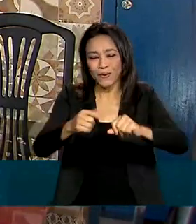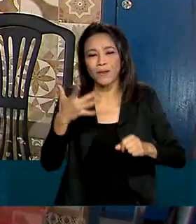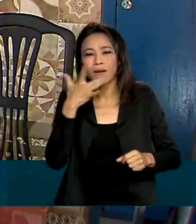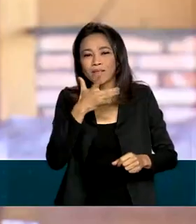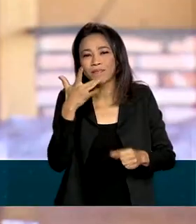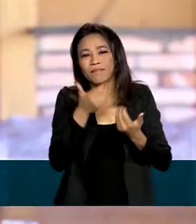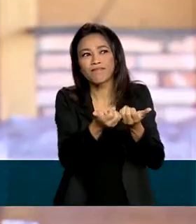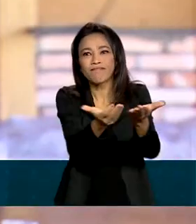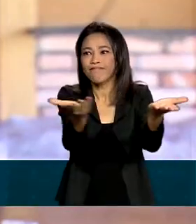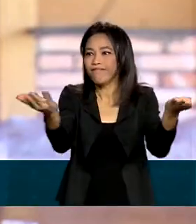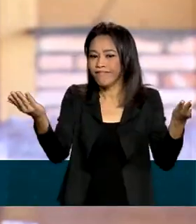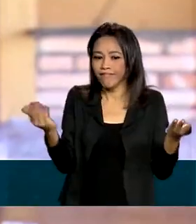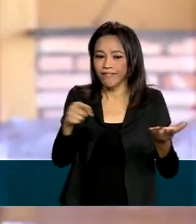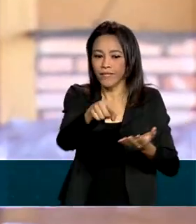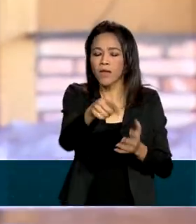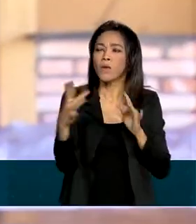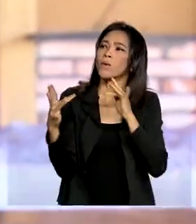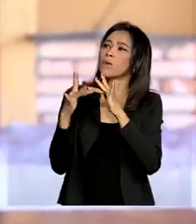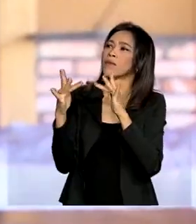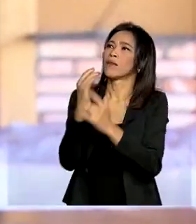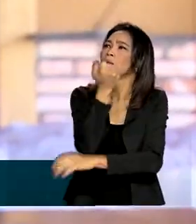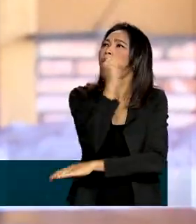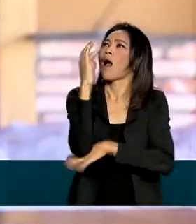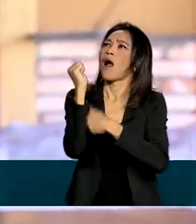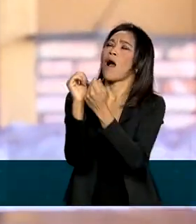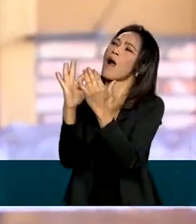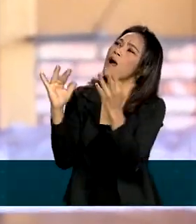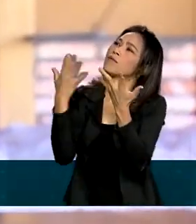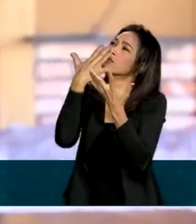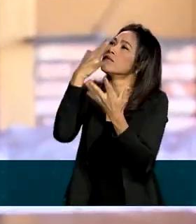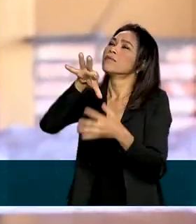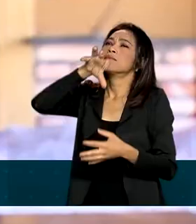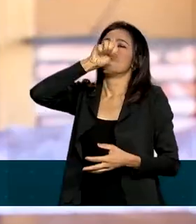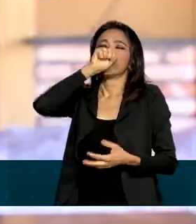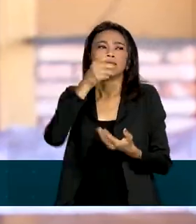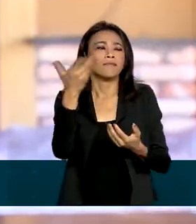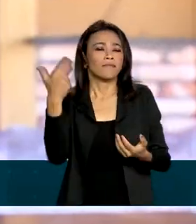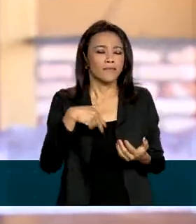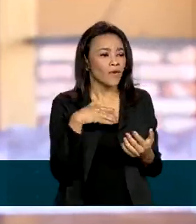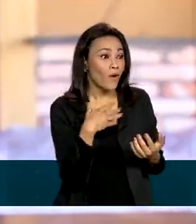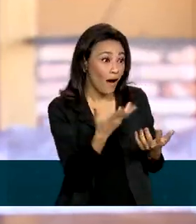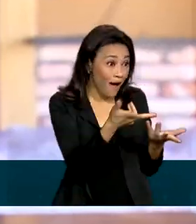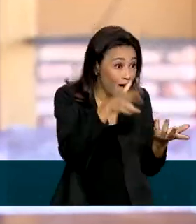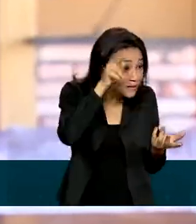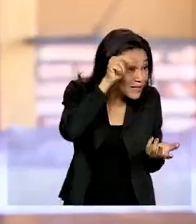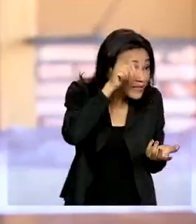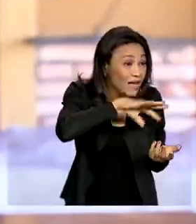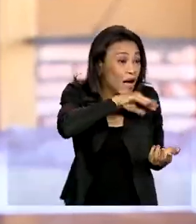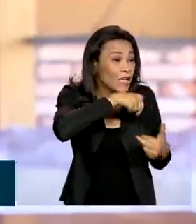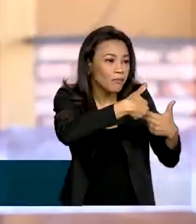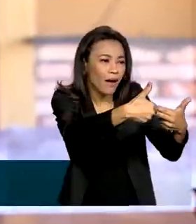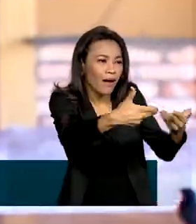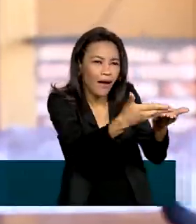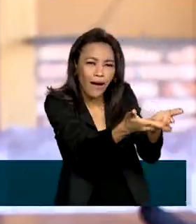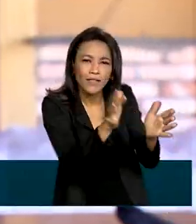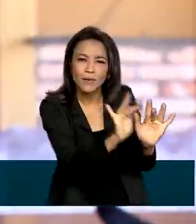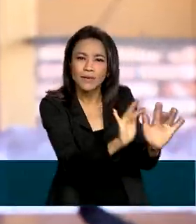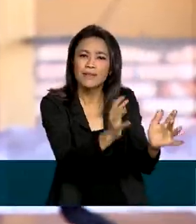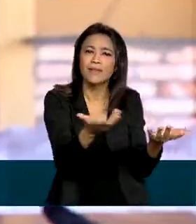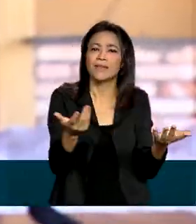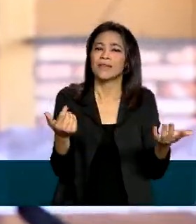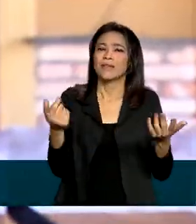clientes. Contato com a natureza, contato com os animais, com as plantas, essa questão da